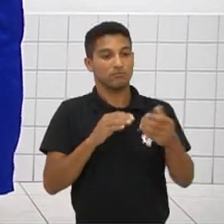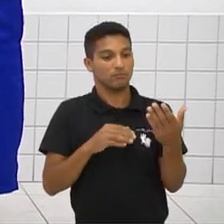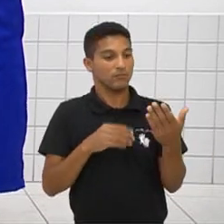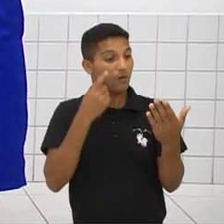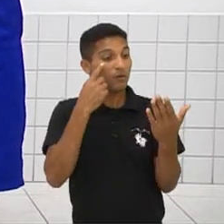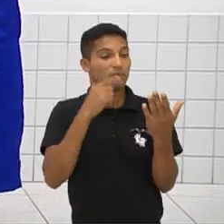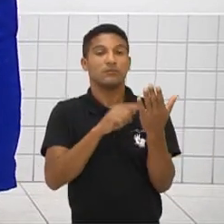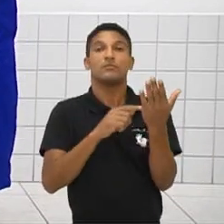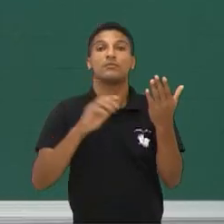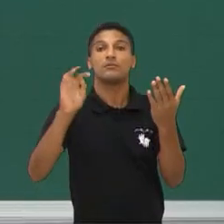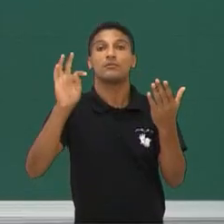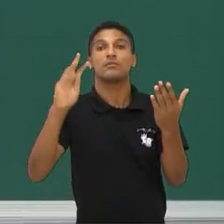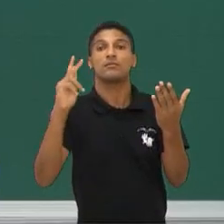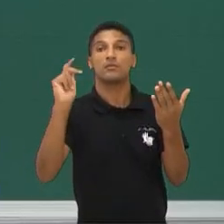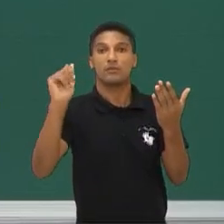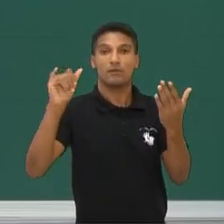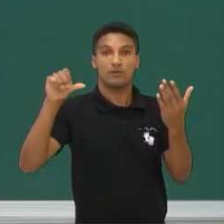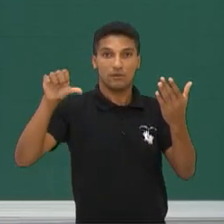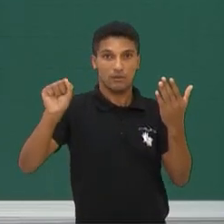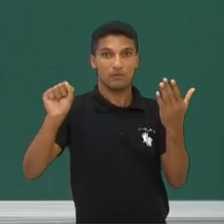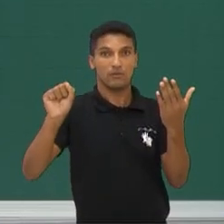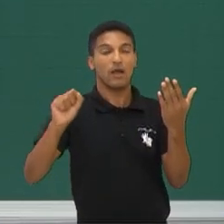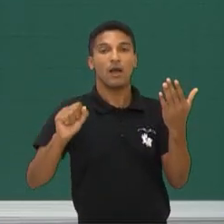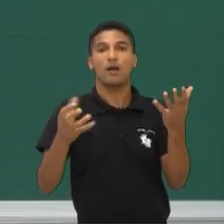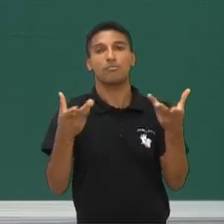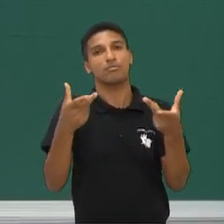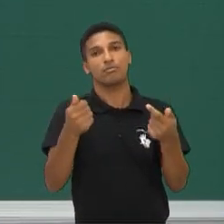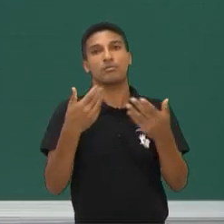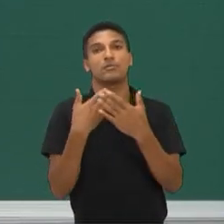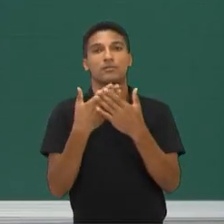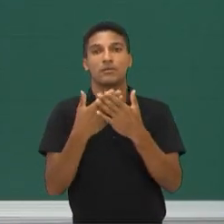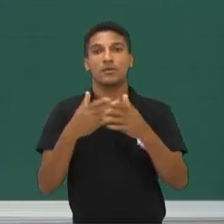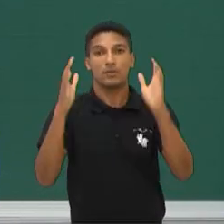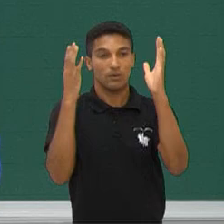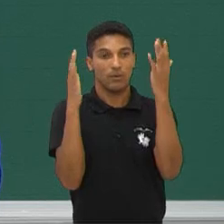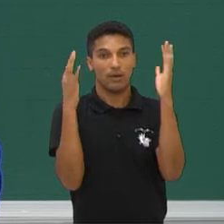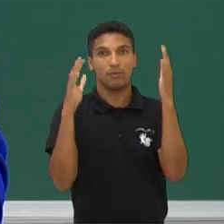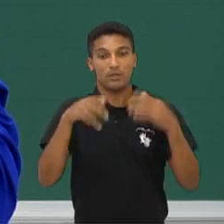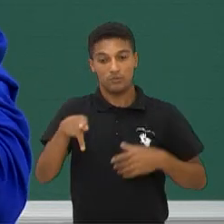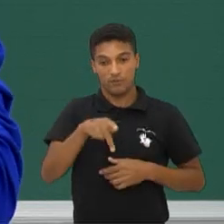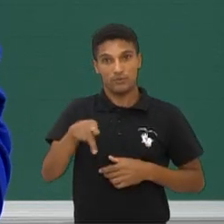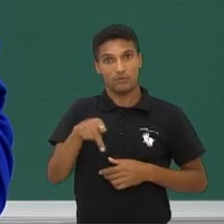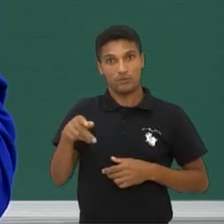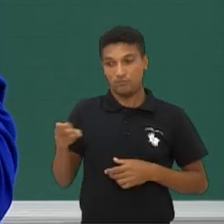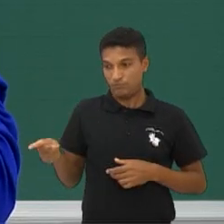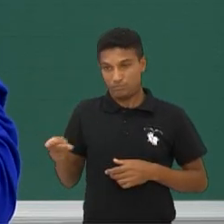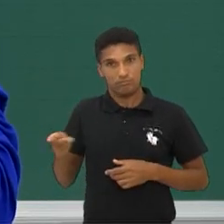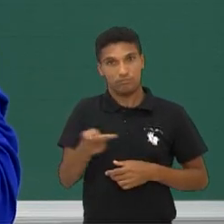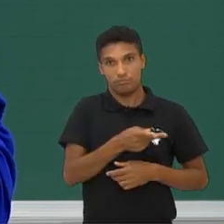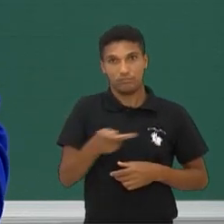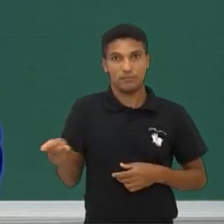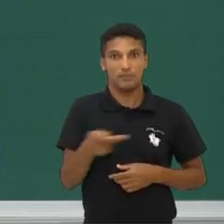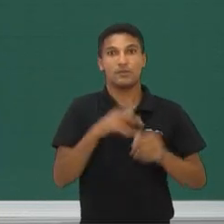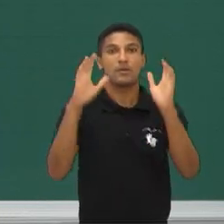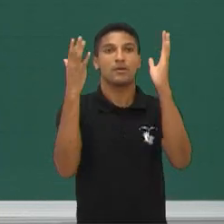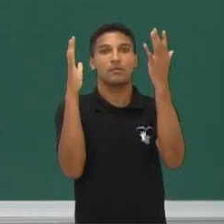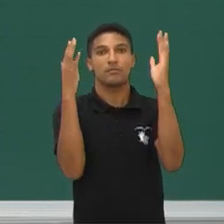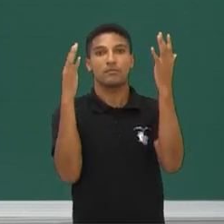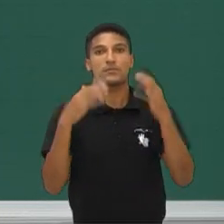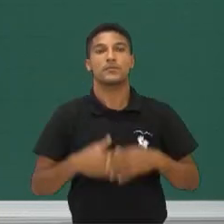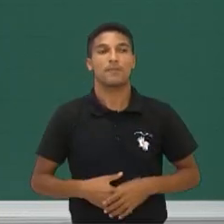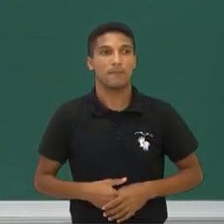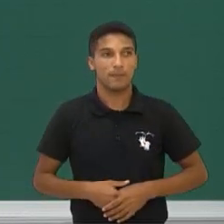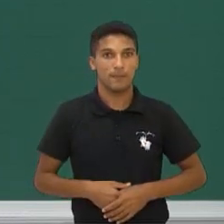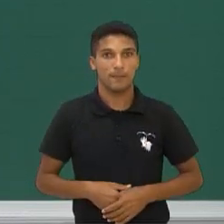Excelente aula. Parabéns, professores Carlos e Silvio. E a Dani Rize. Parabéns, teachers. Mande um salve para os